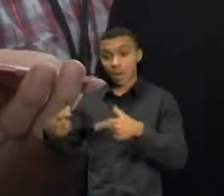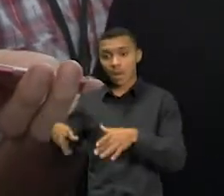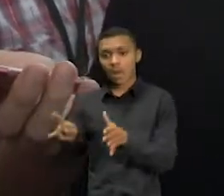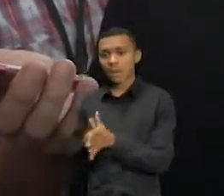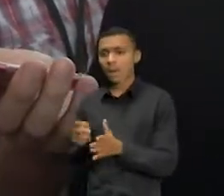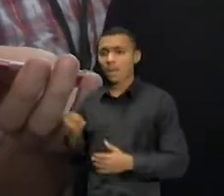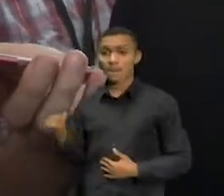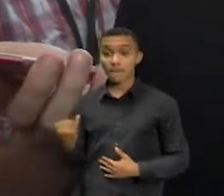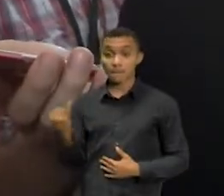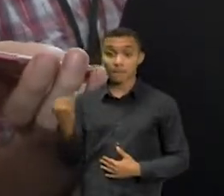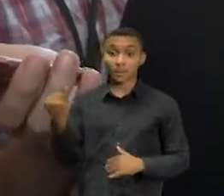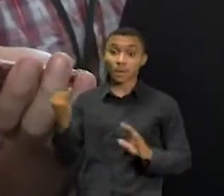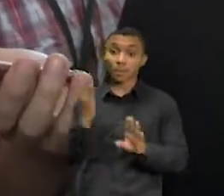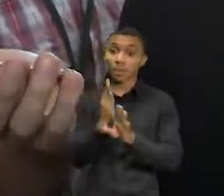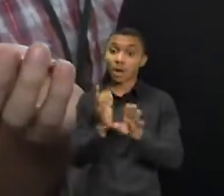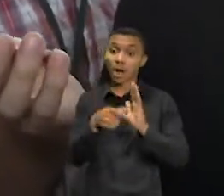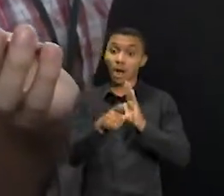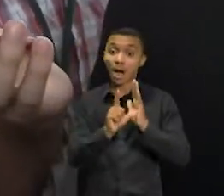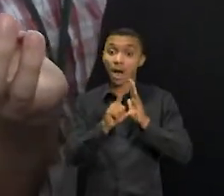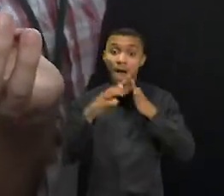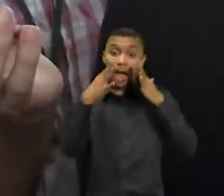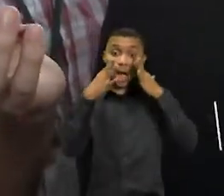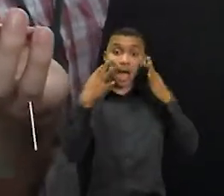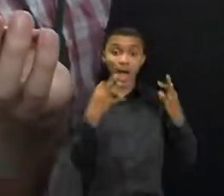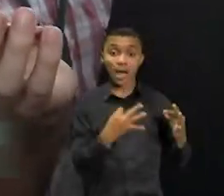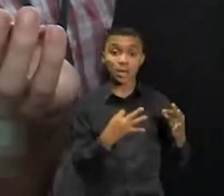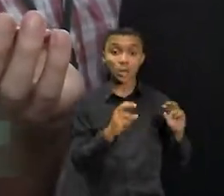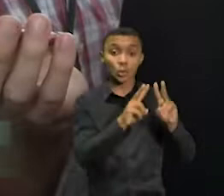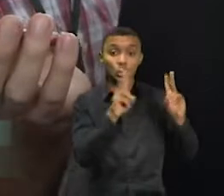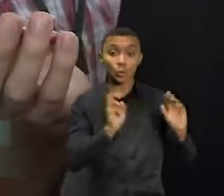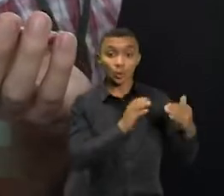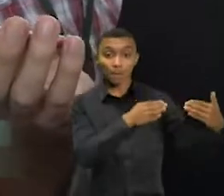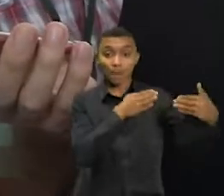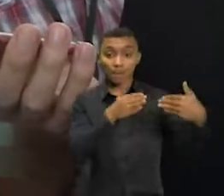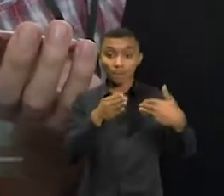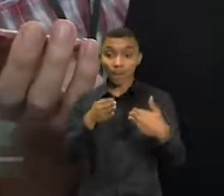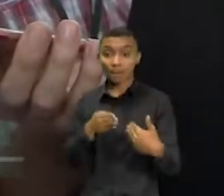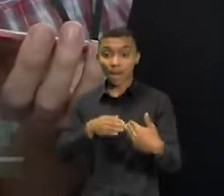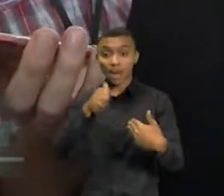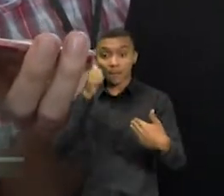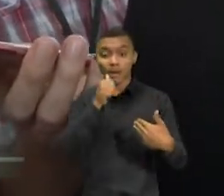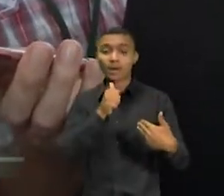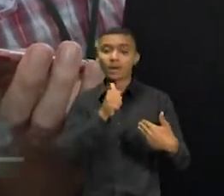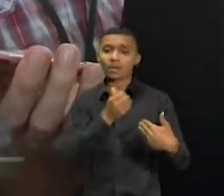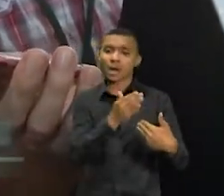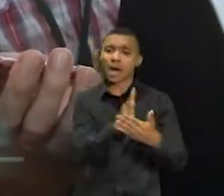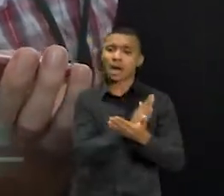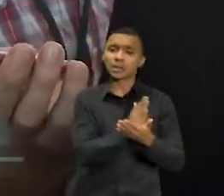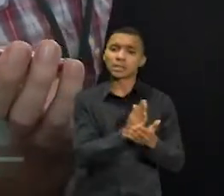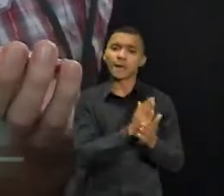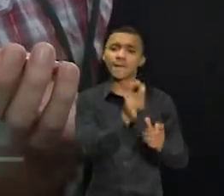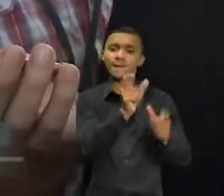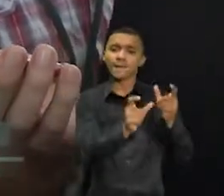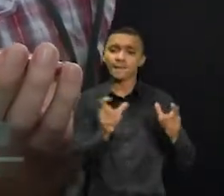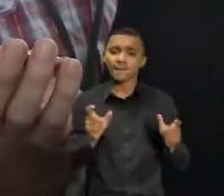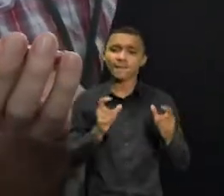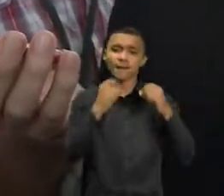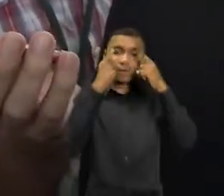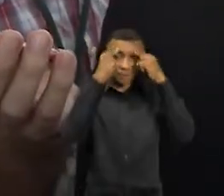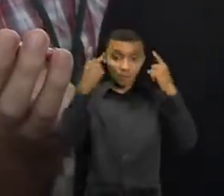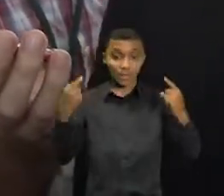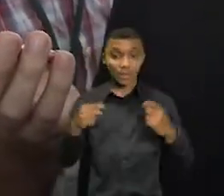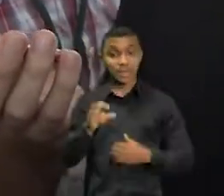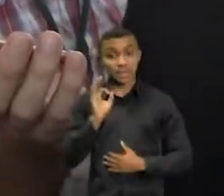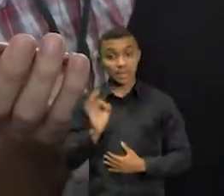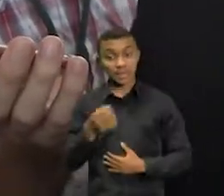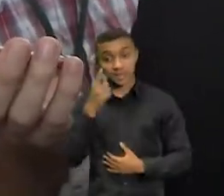porque visa justamente um trabalho com as mulheres que sofrem a violência e é um trabalho que vai ser